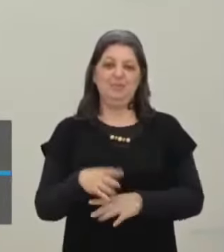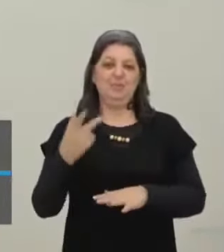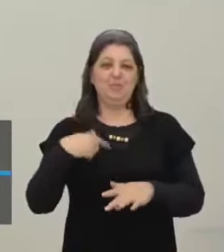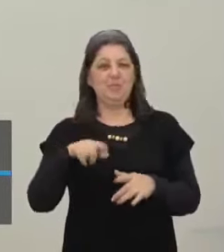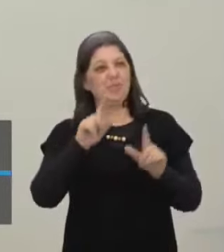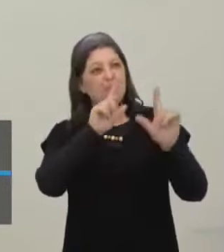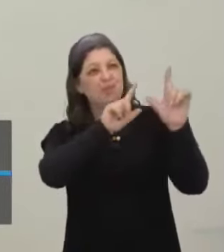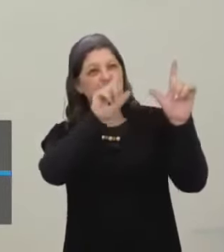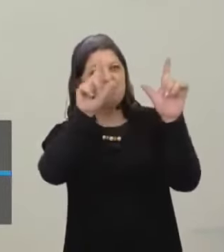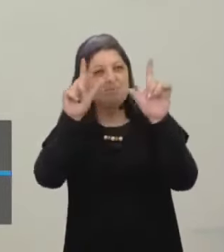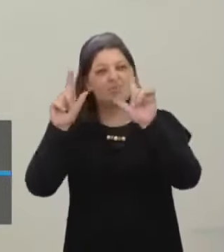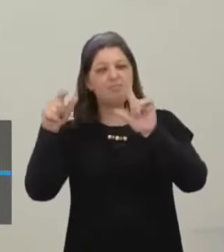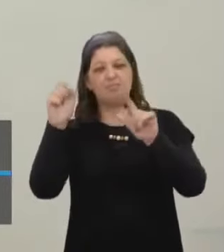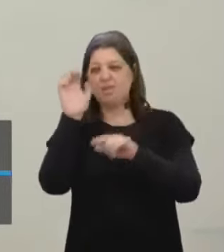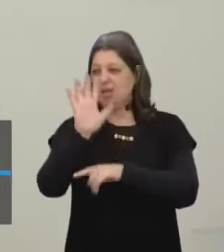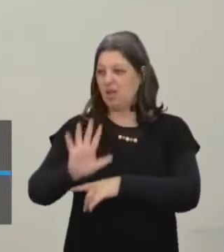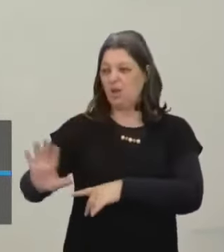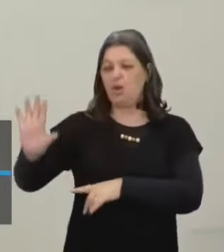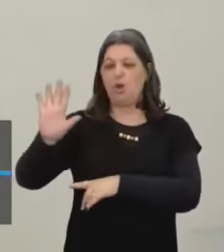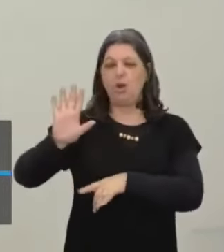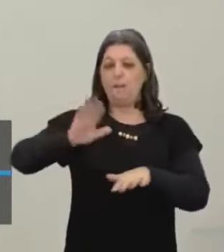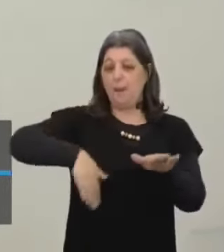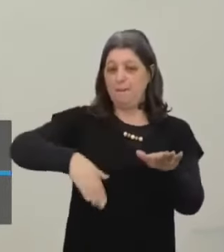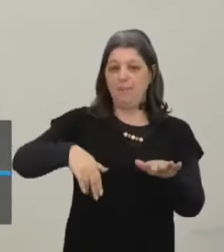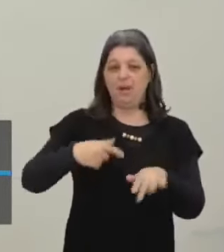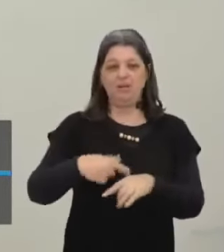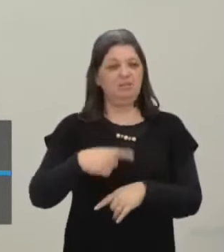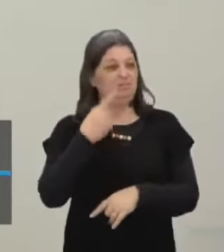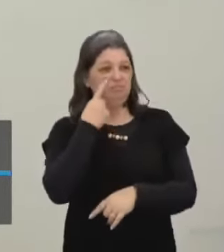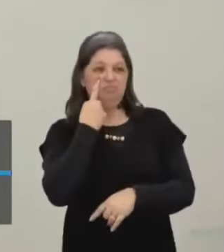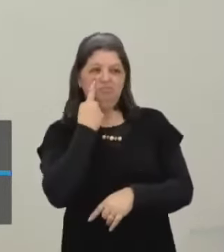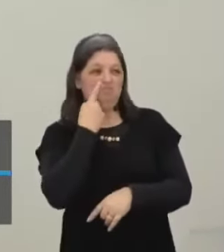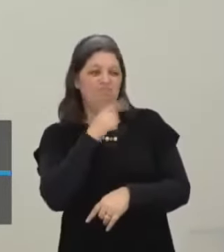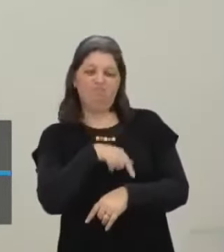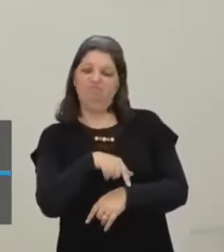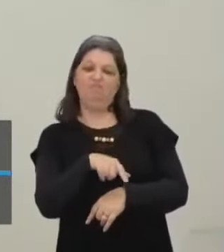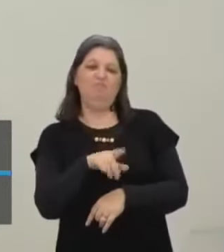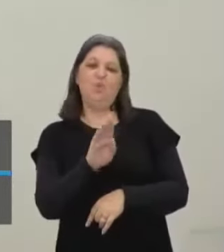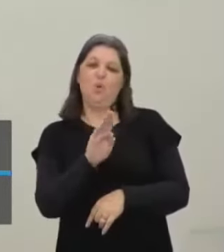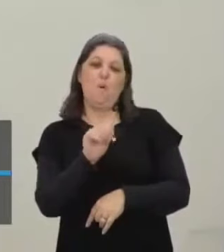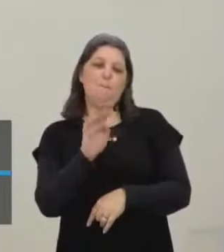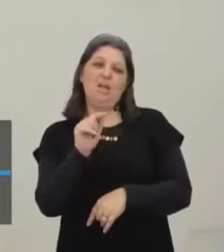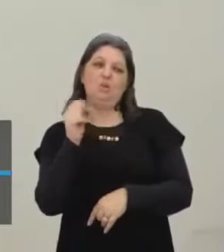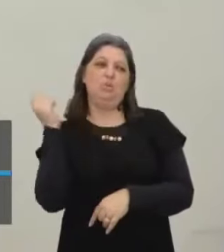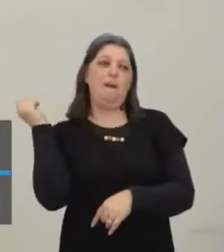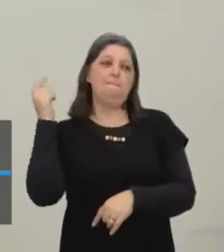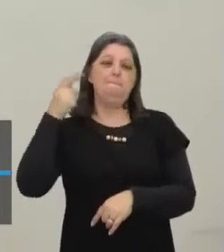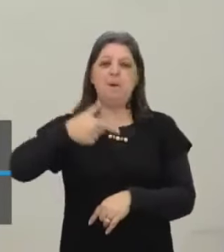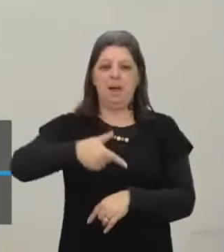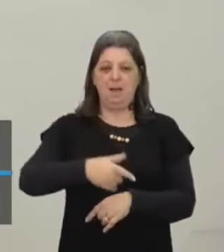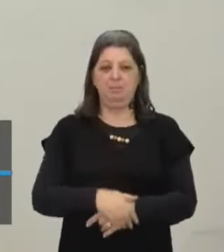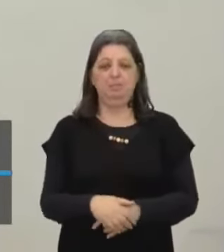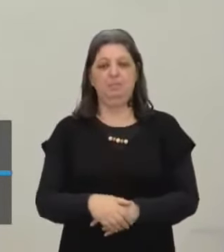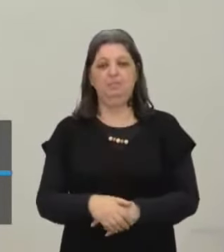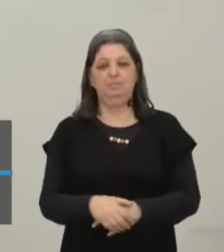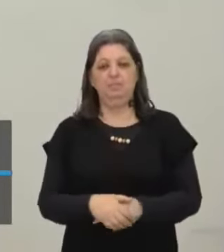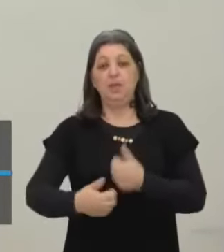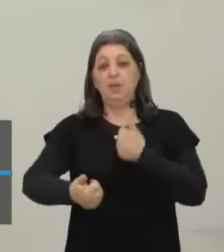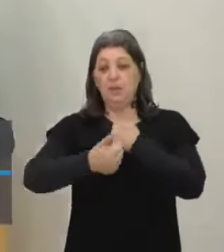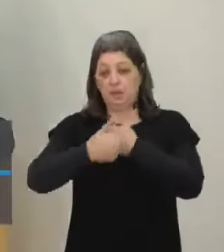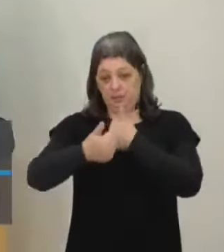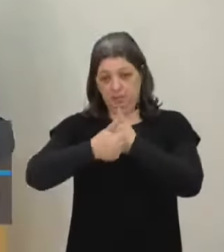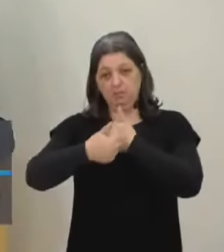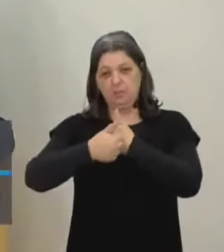posts De praias na Europa E etc Eu já logo falo Ubatuba dá de 10 nisso Com certeza E fica pertinho da capital